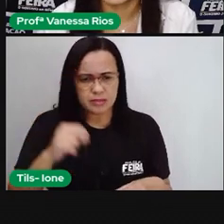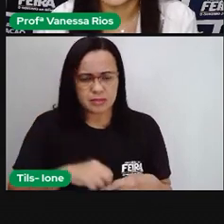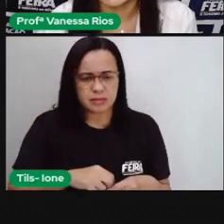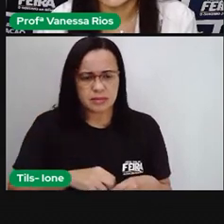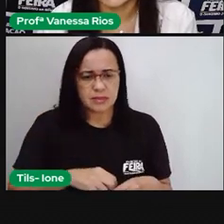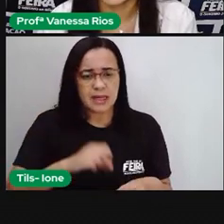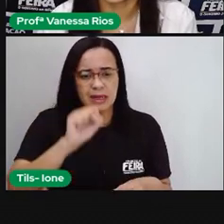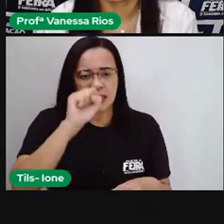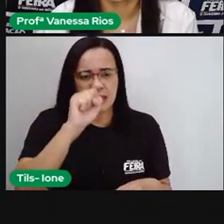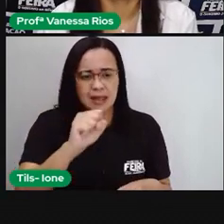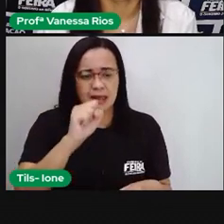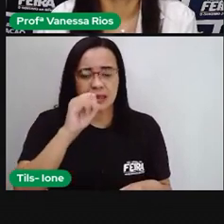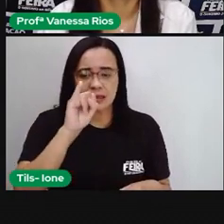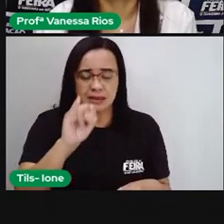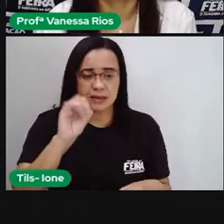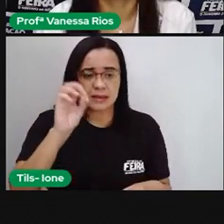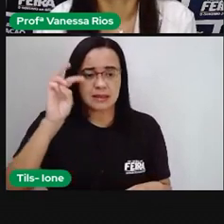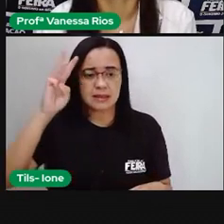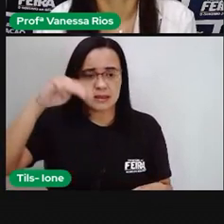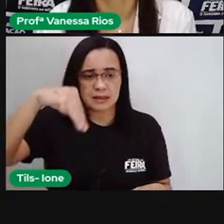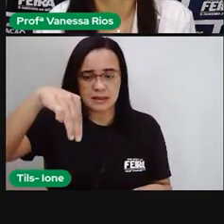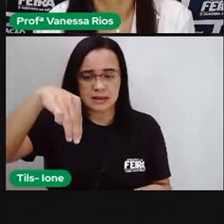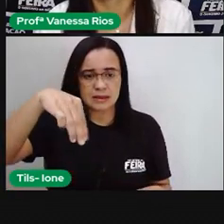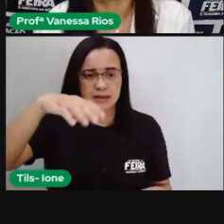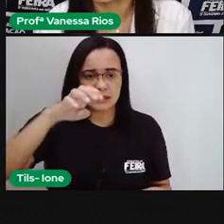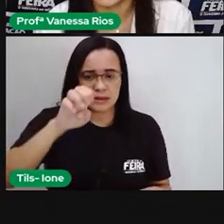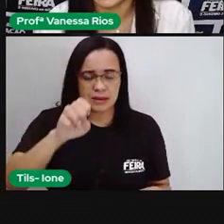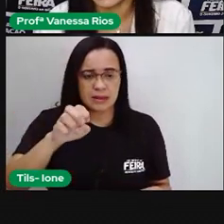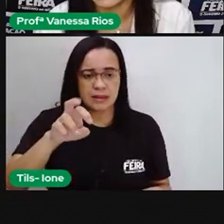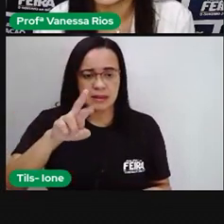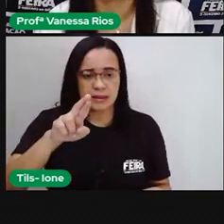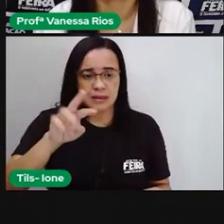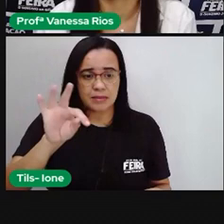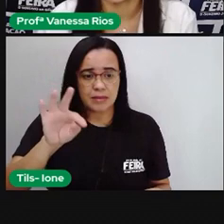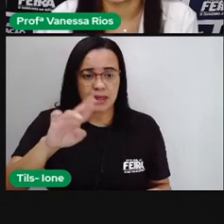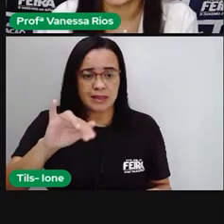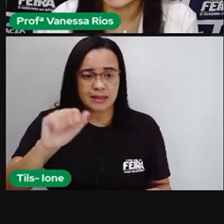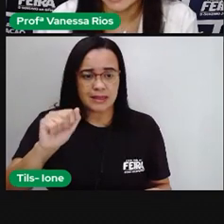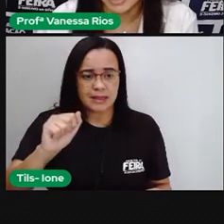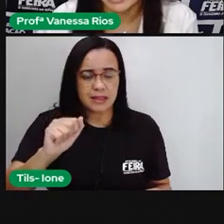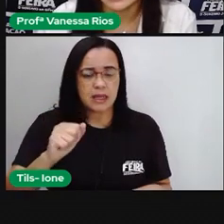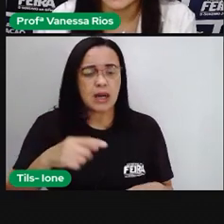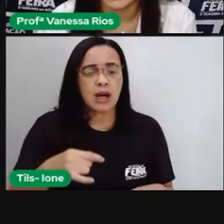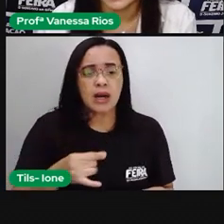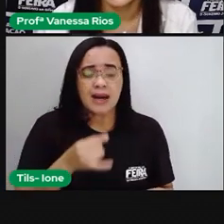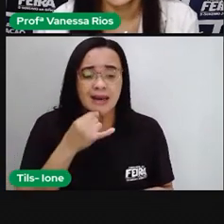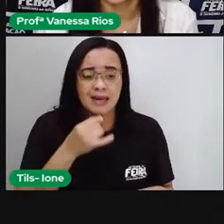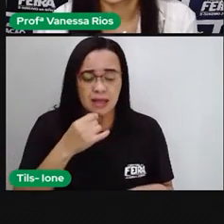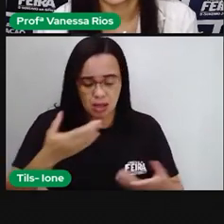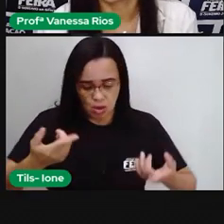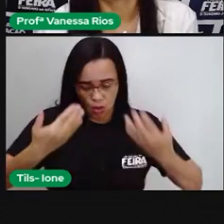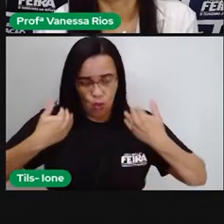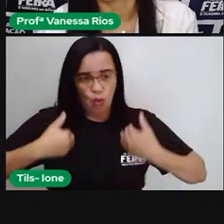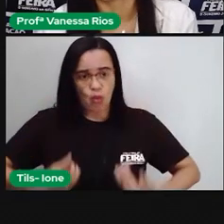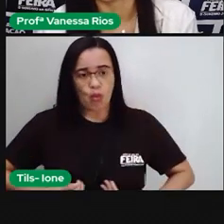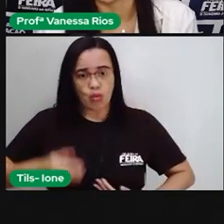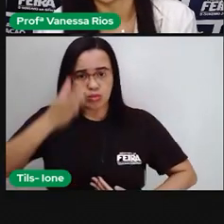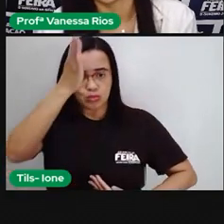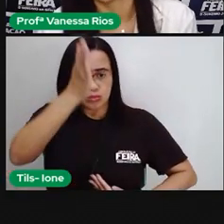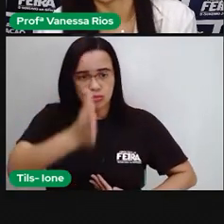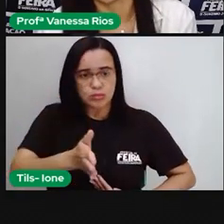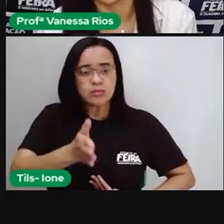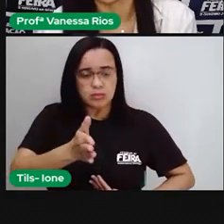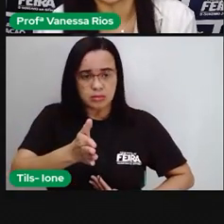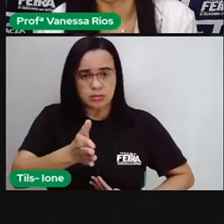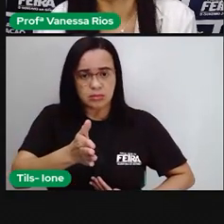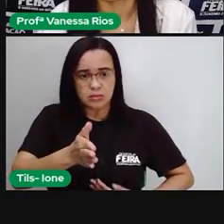pensa em simetria, gente pensa em um todo dividido em duas partes, duas partes iguais. observando o desenho que